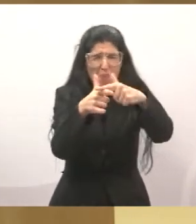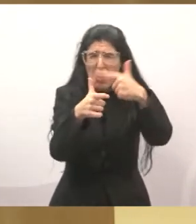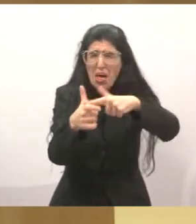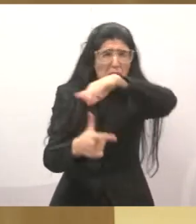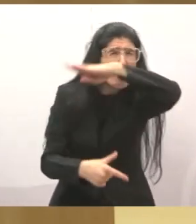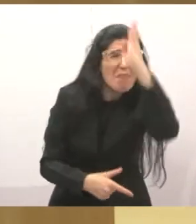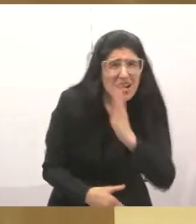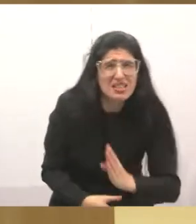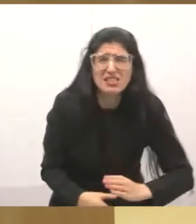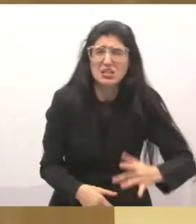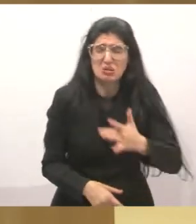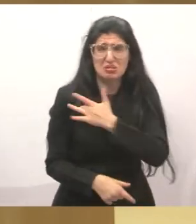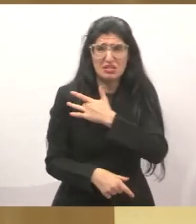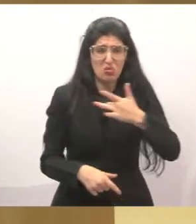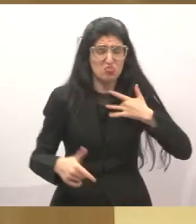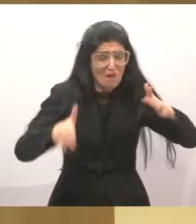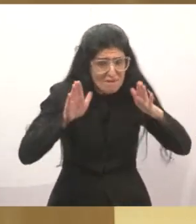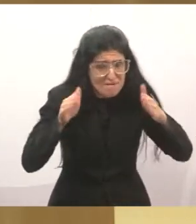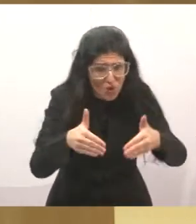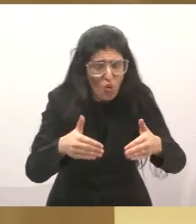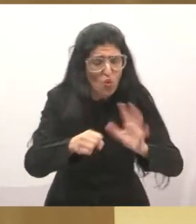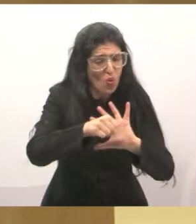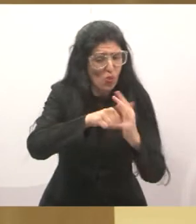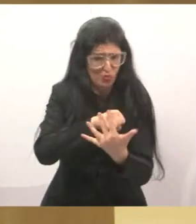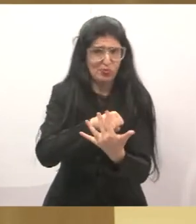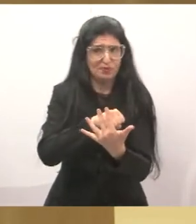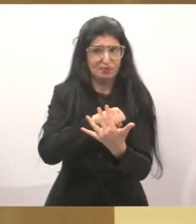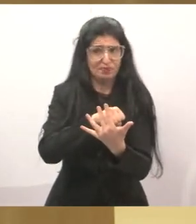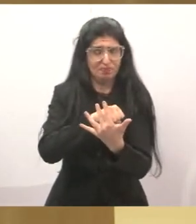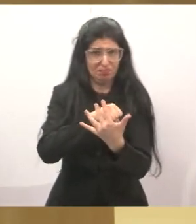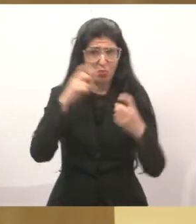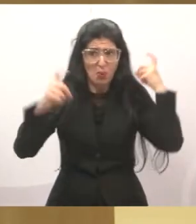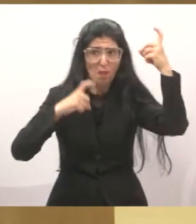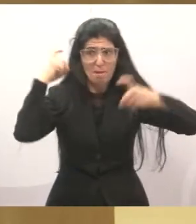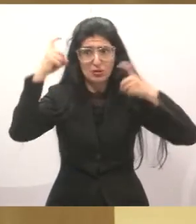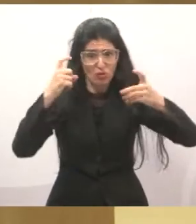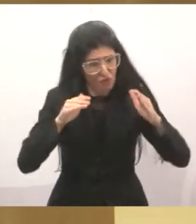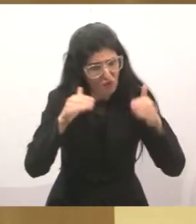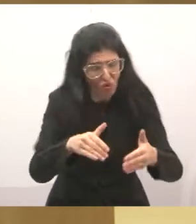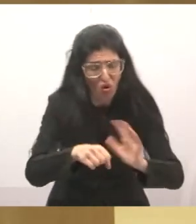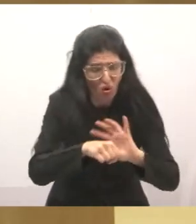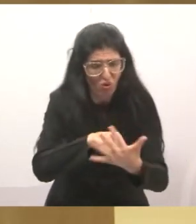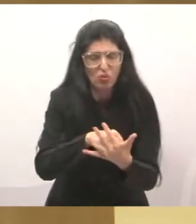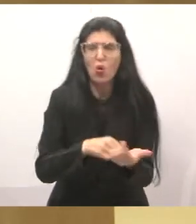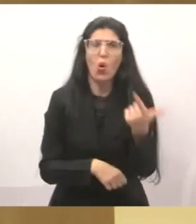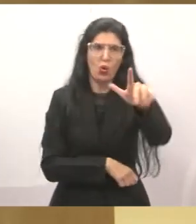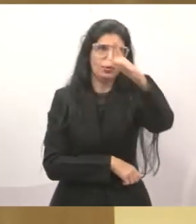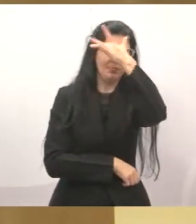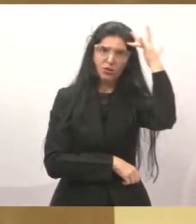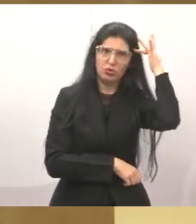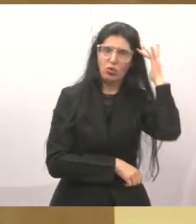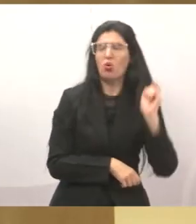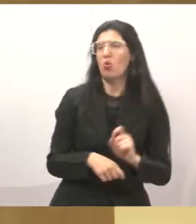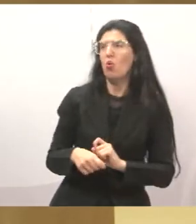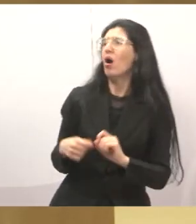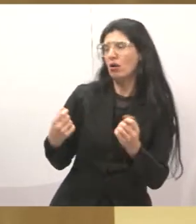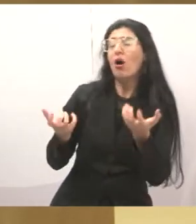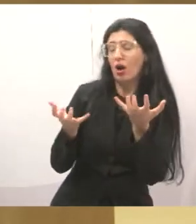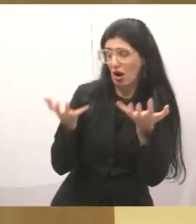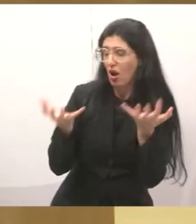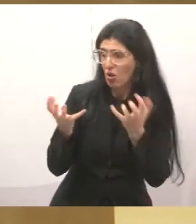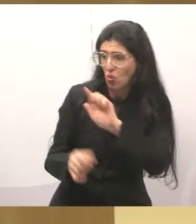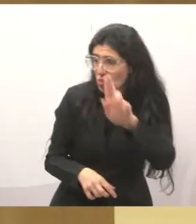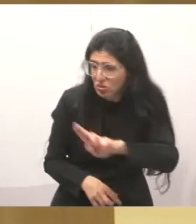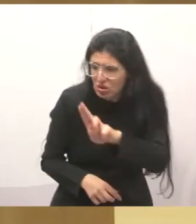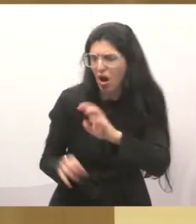saúde é o foco. Eu sei que nem todos fizeram isso. E aí, acho que se deram melhor. Porque eu abro mão daquilo que eu